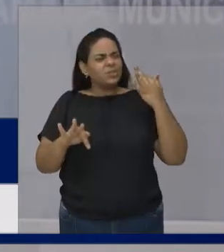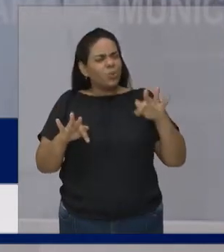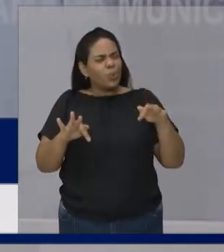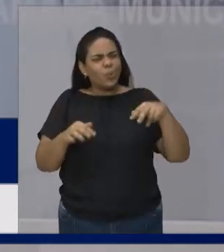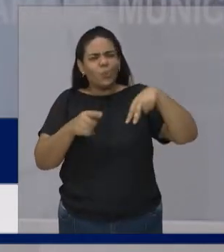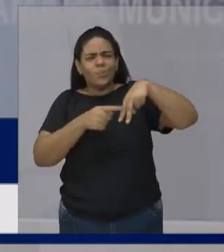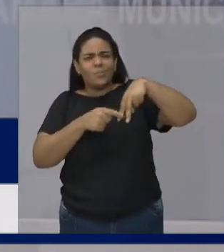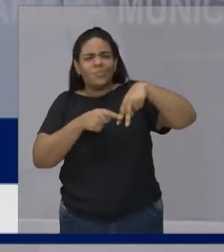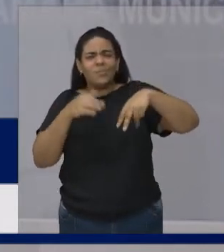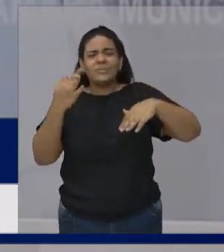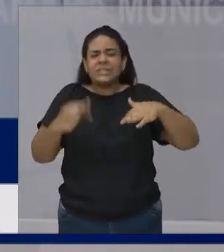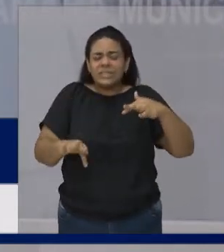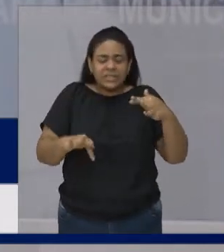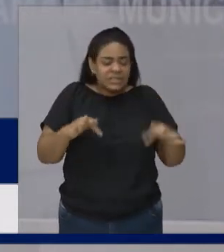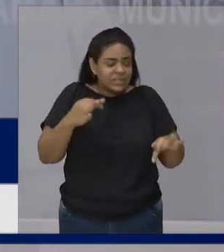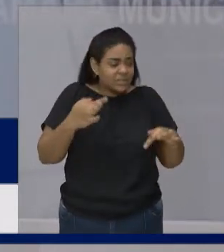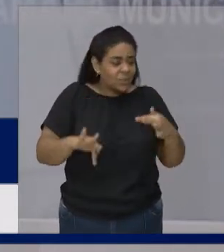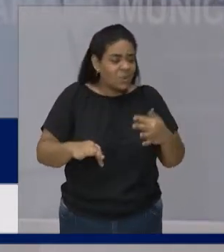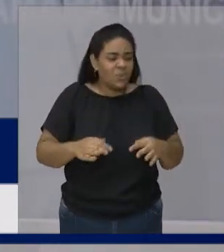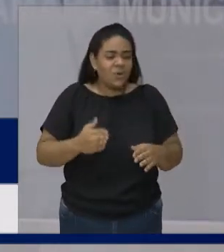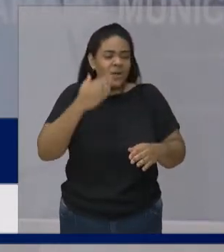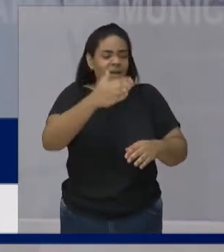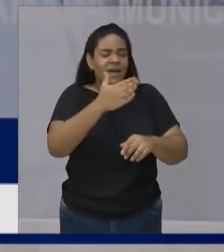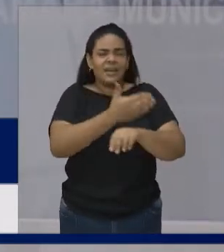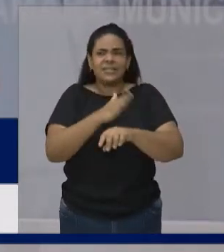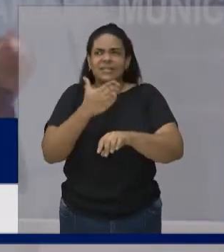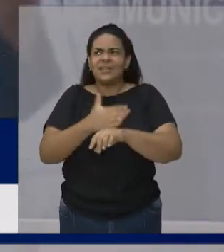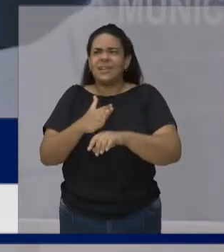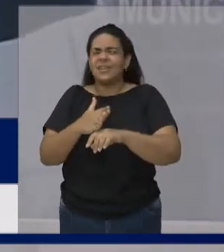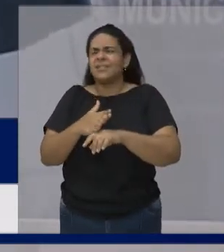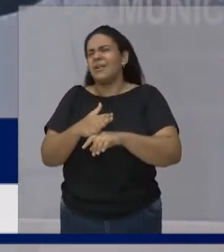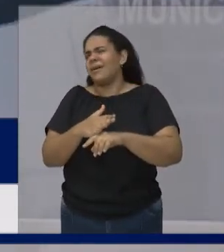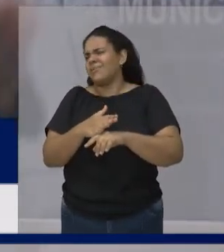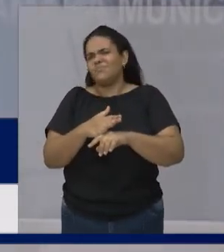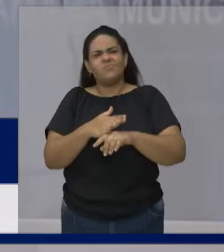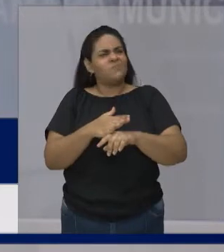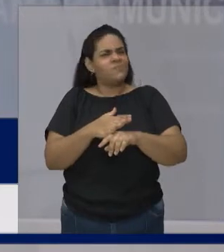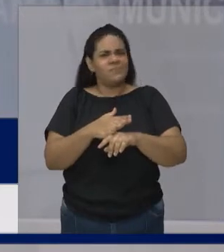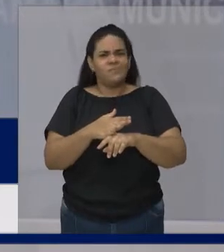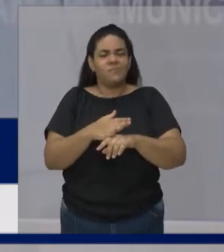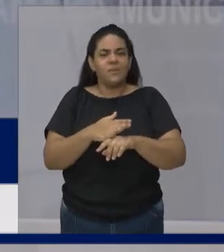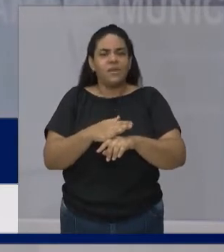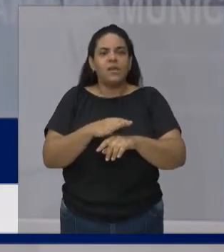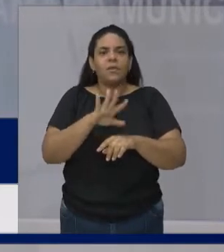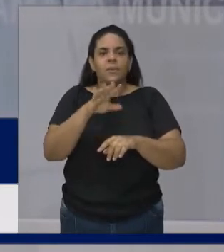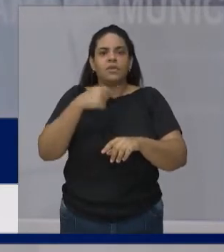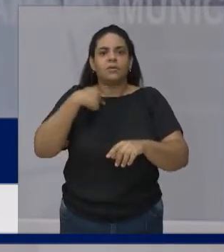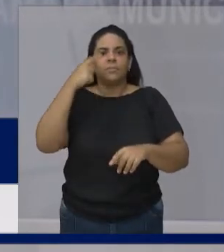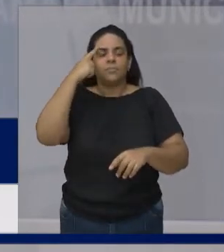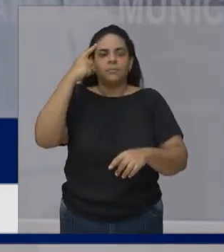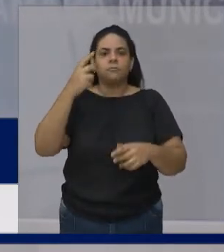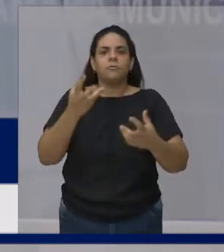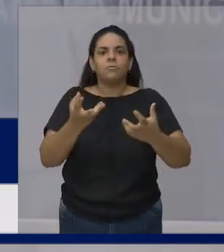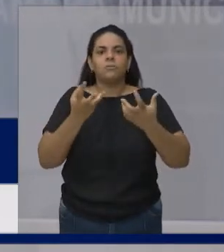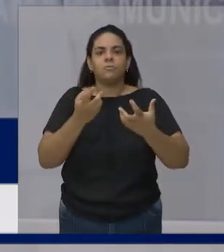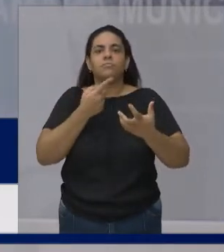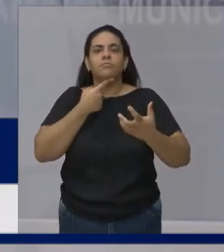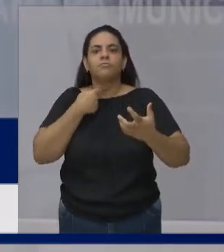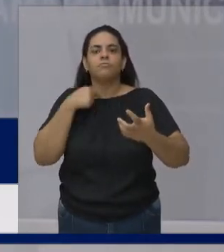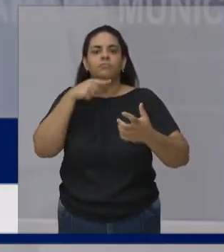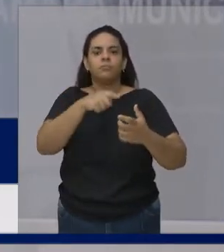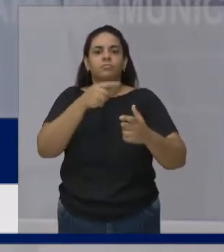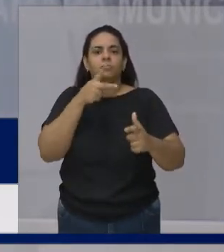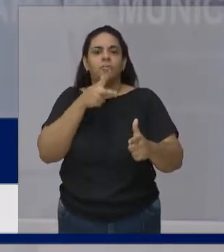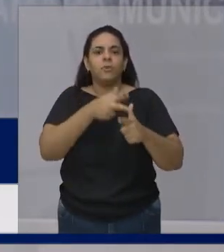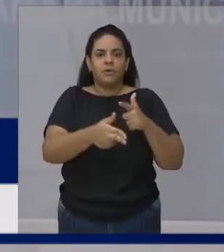Nem ela queria ir para o treino Mas eu sabia Onde eu queria chegar O grande lance Vamos dizer assim É